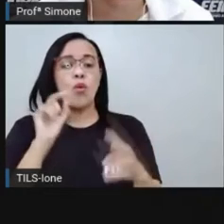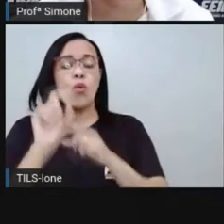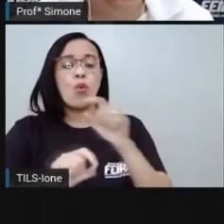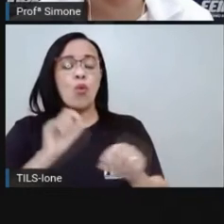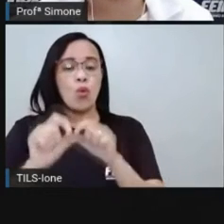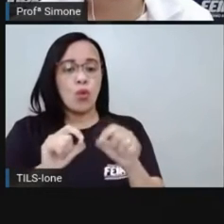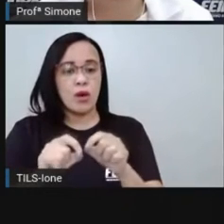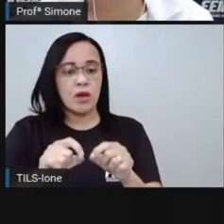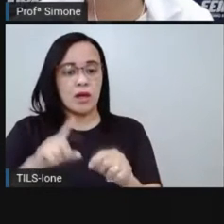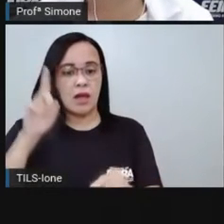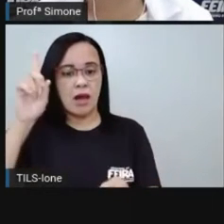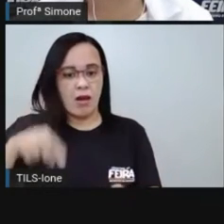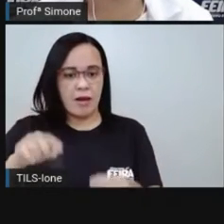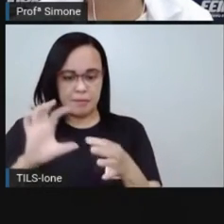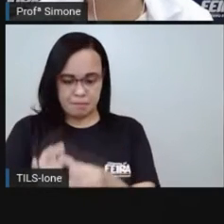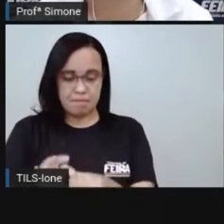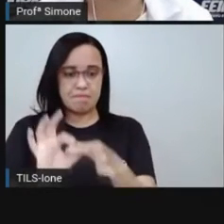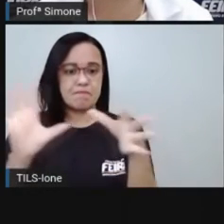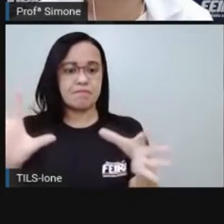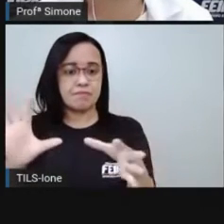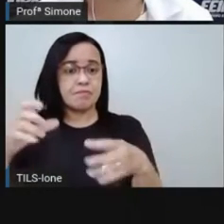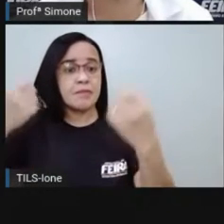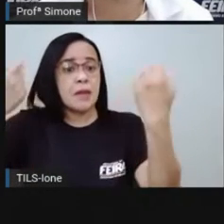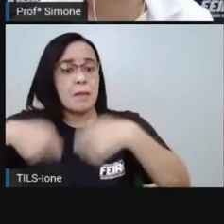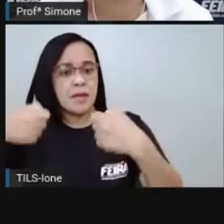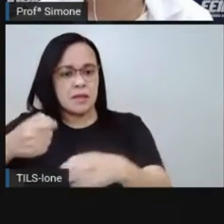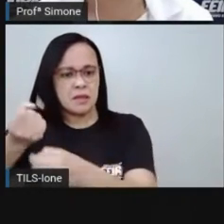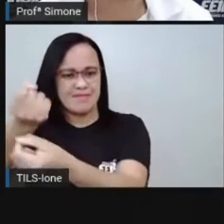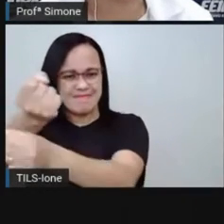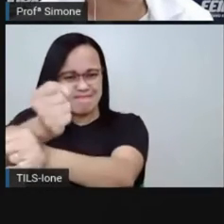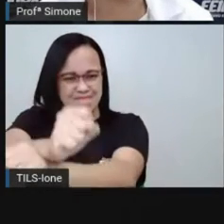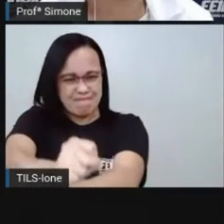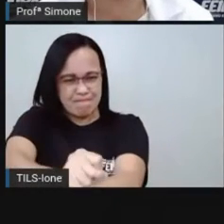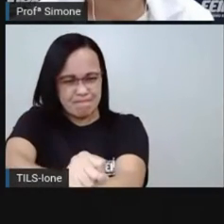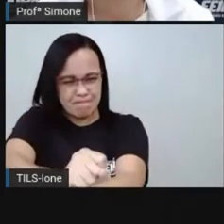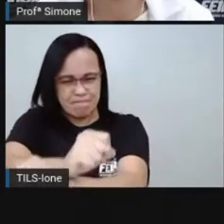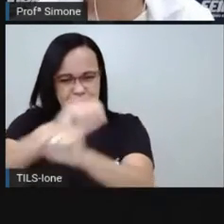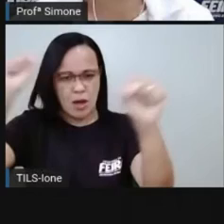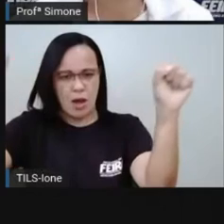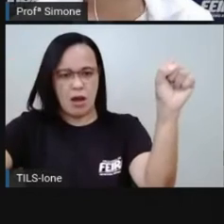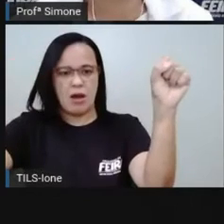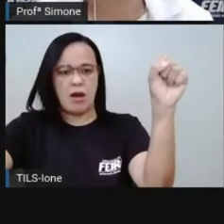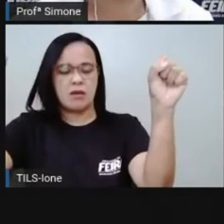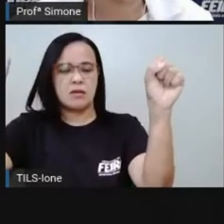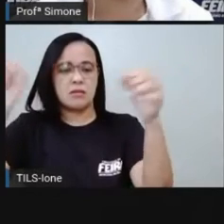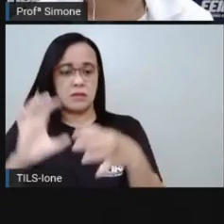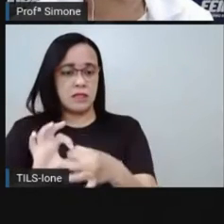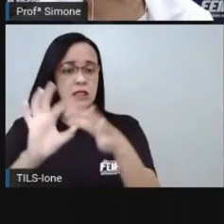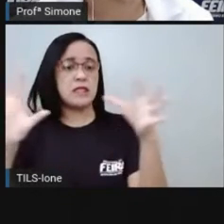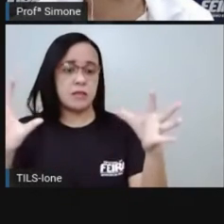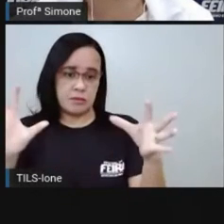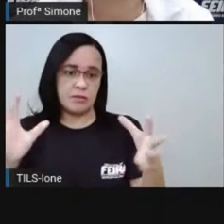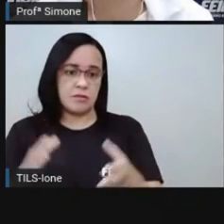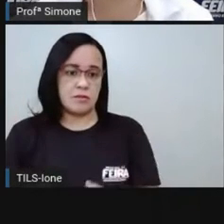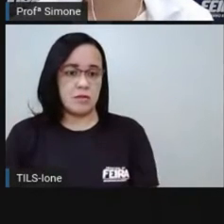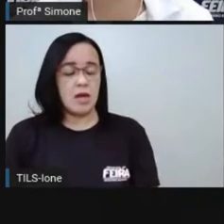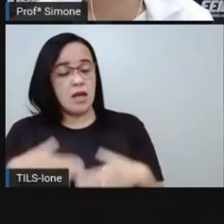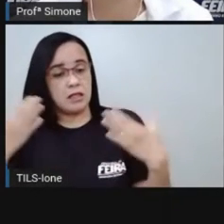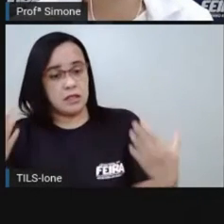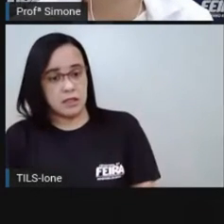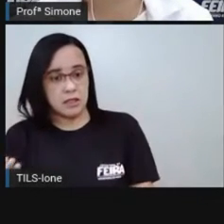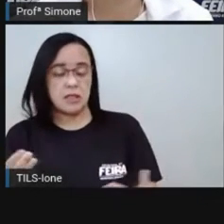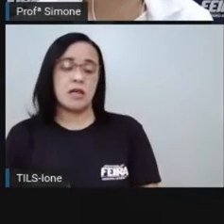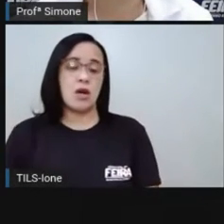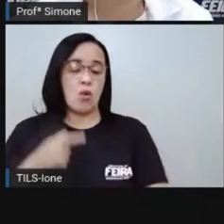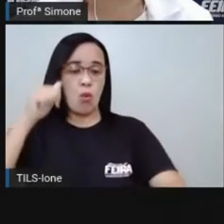então, a essa nova forma de governo chamada de república, que é o que nós somos até hoje. O Brasil,